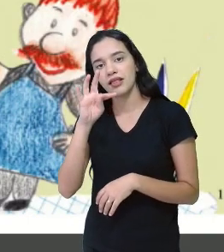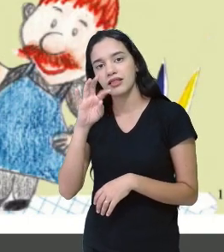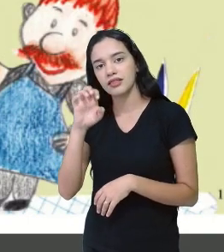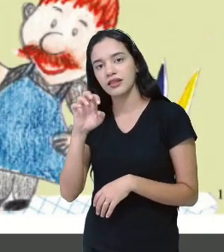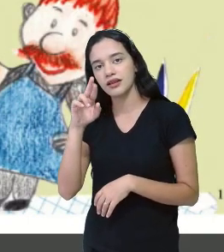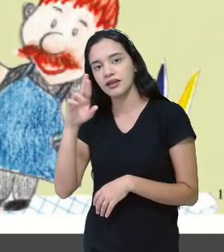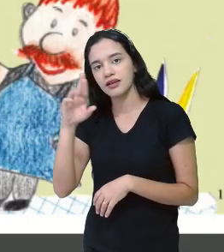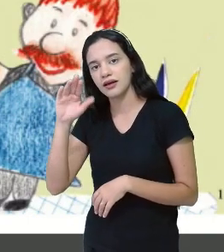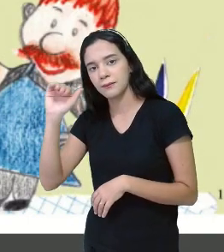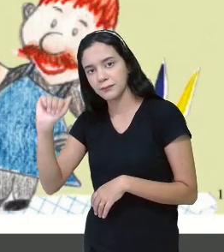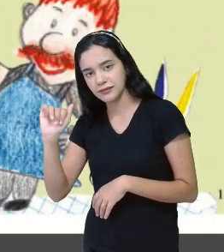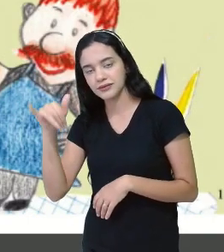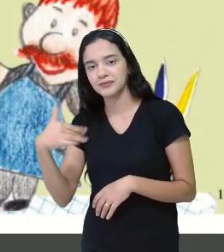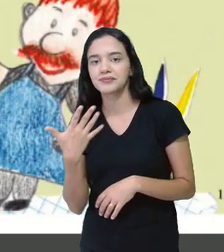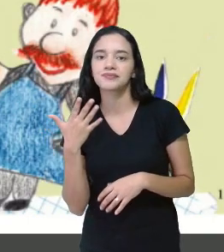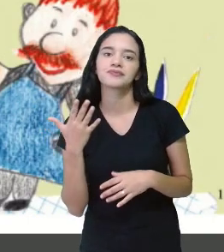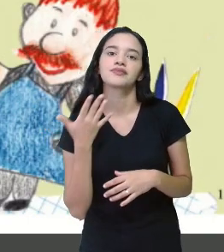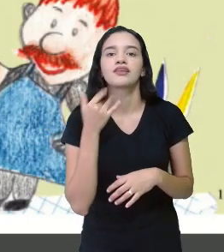Clap, clap, clap,